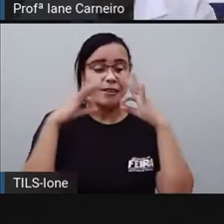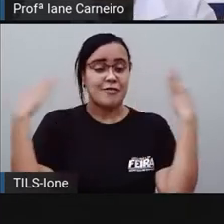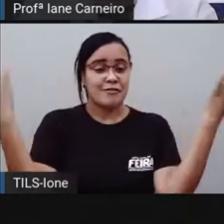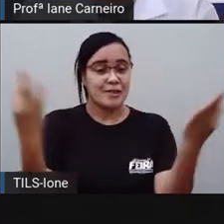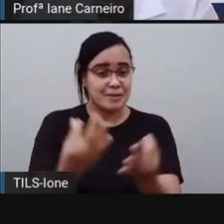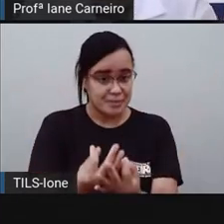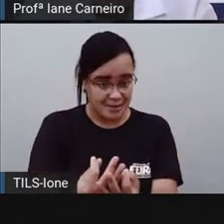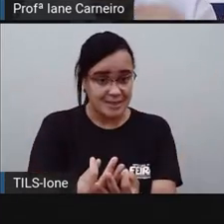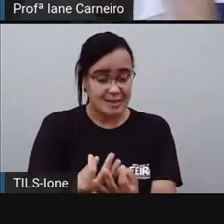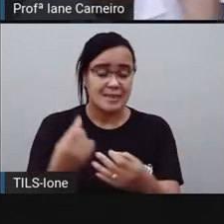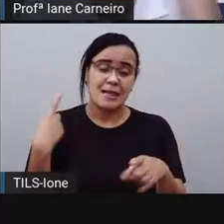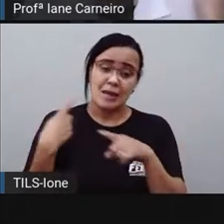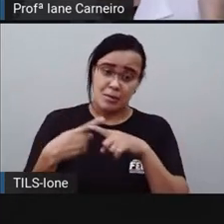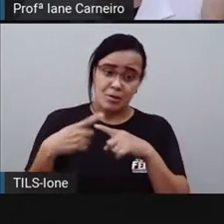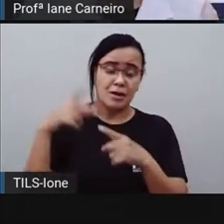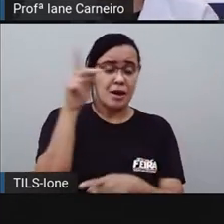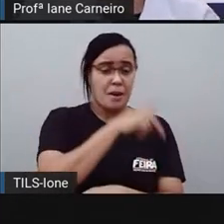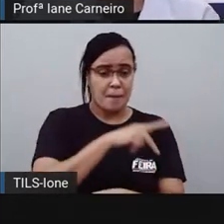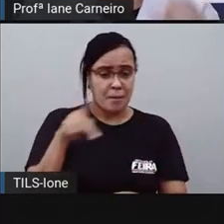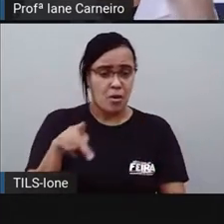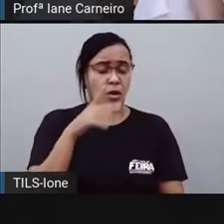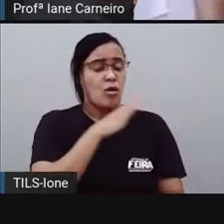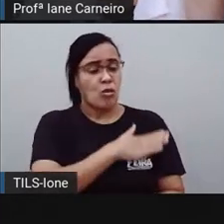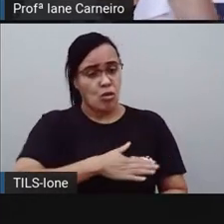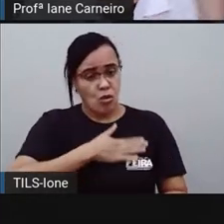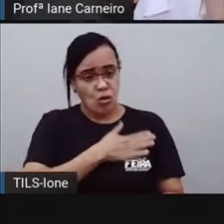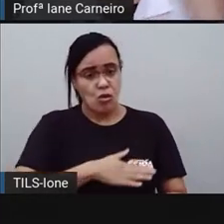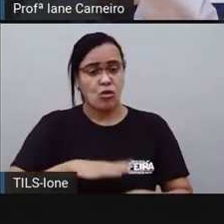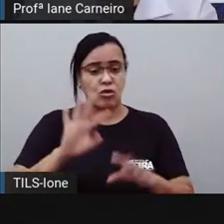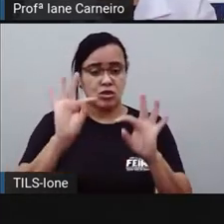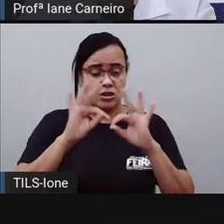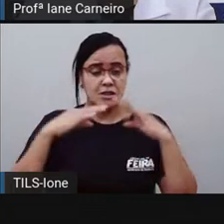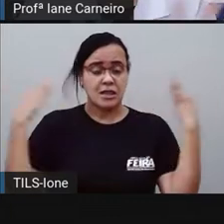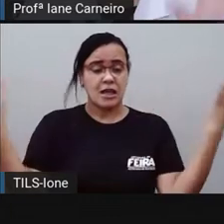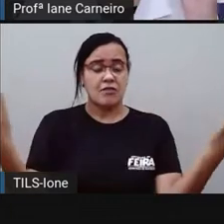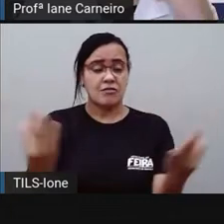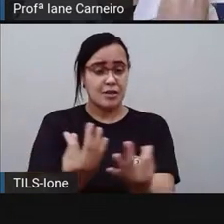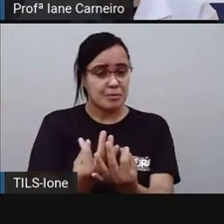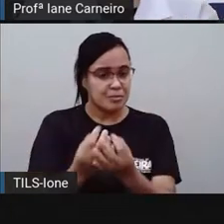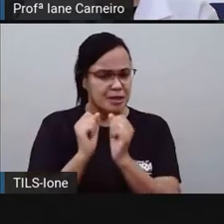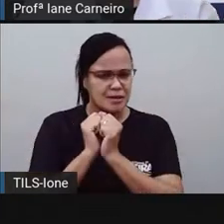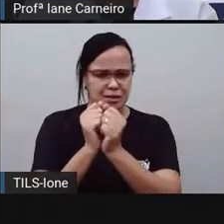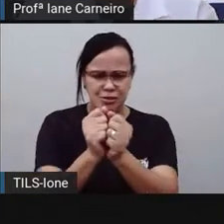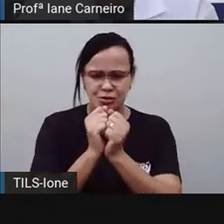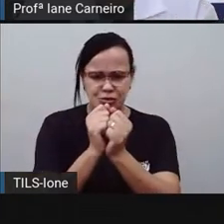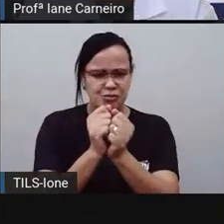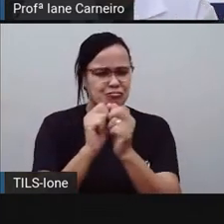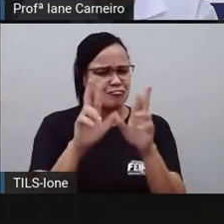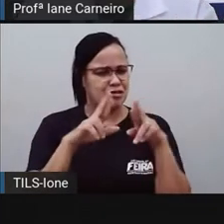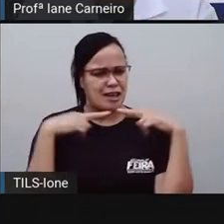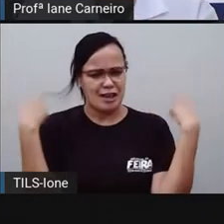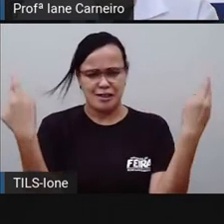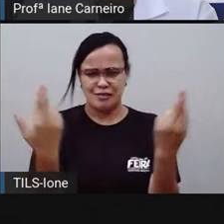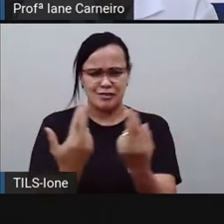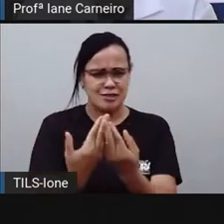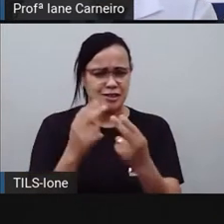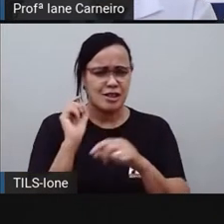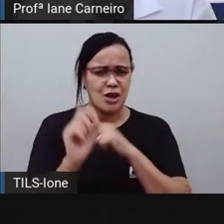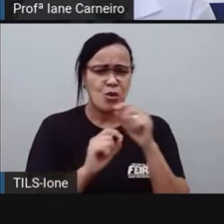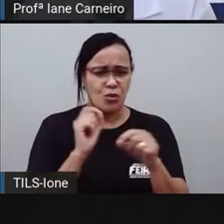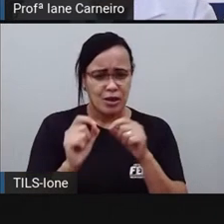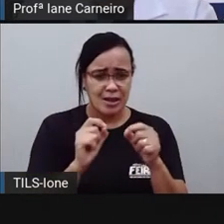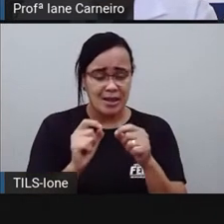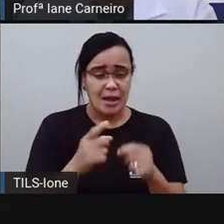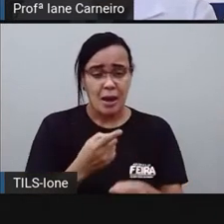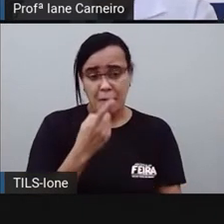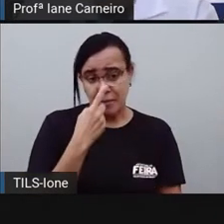datas comemorativas, que é o momento da gente reunir a família, né? De a gente confraternizar. Que é uma receita de biscoitos